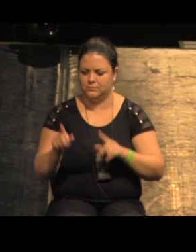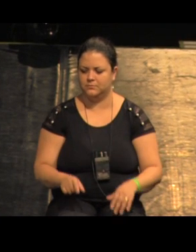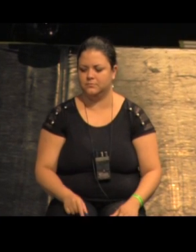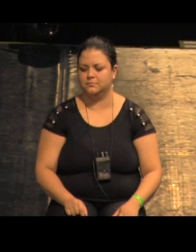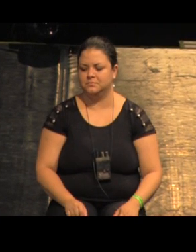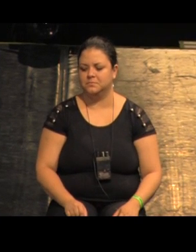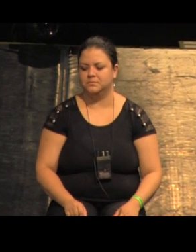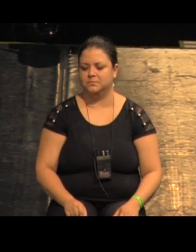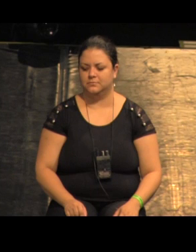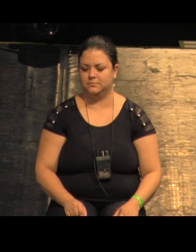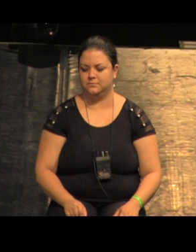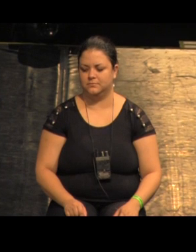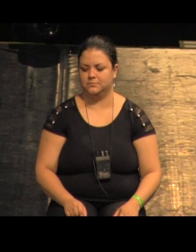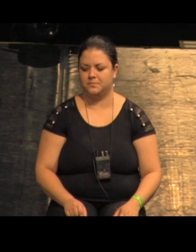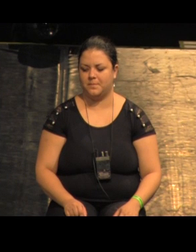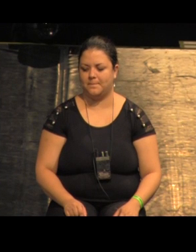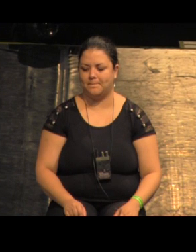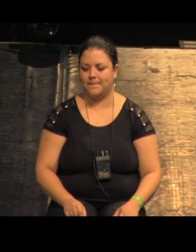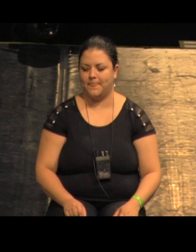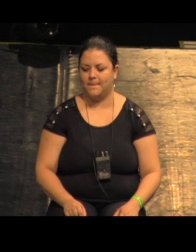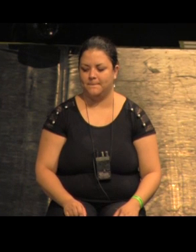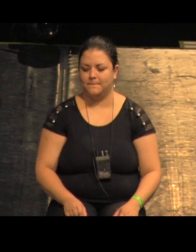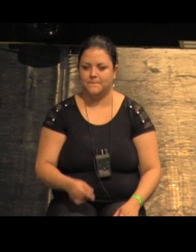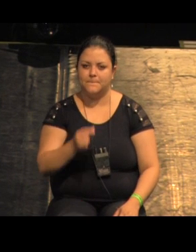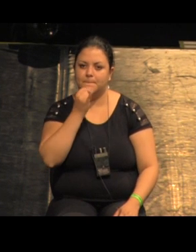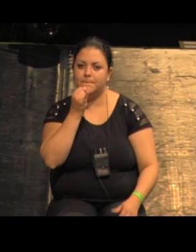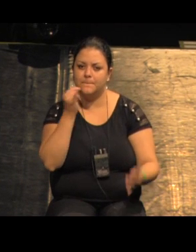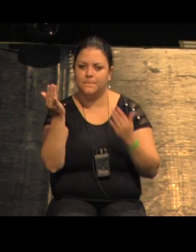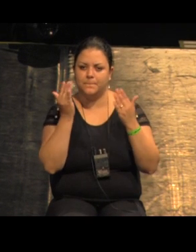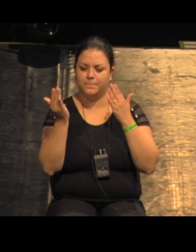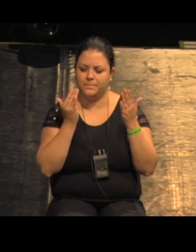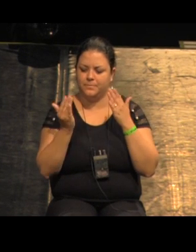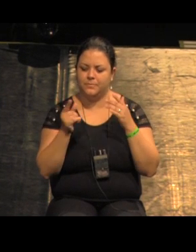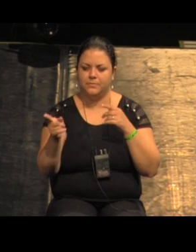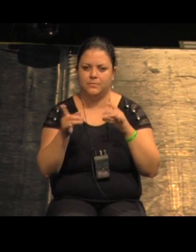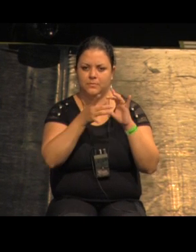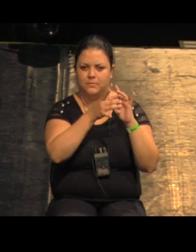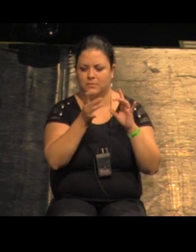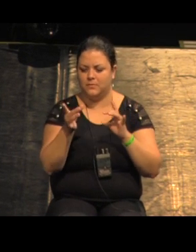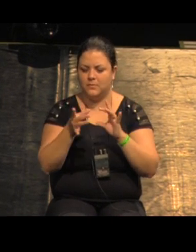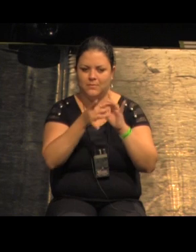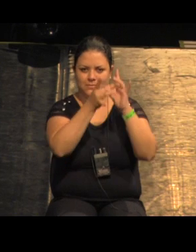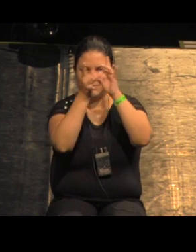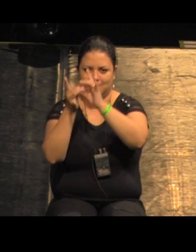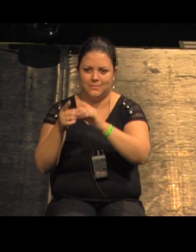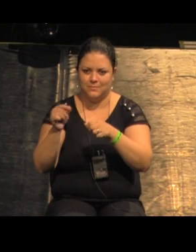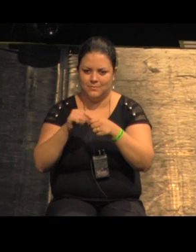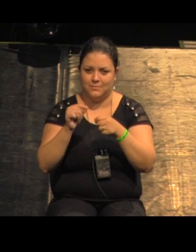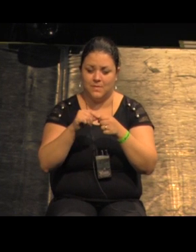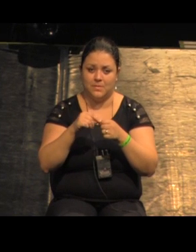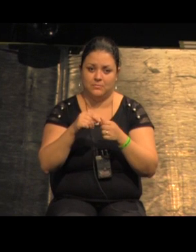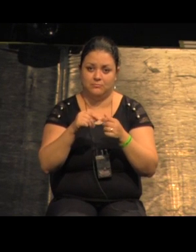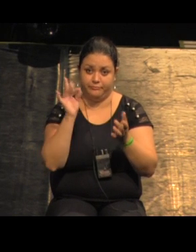não está ainda é uma simulação do que seria a inserção deste objeto nessa paisagem